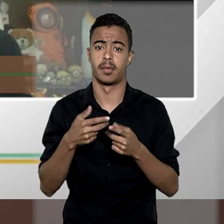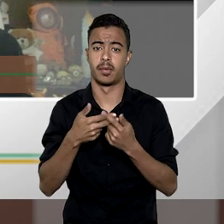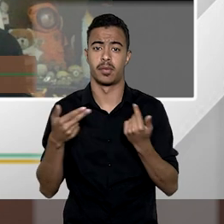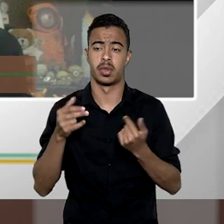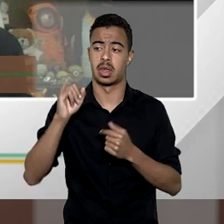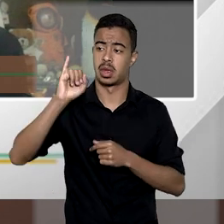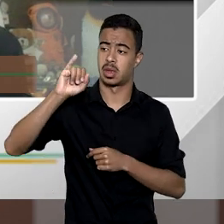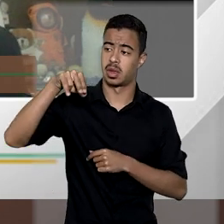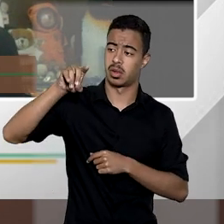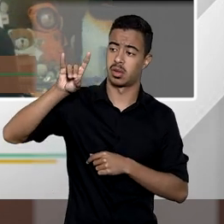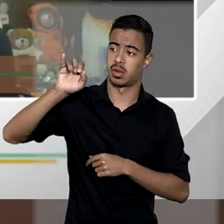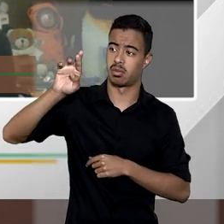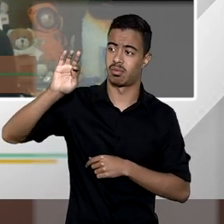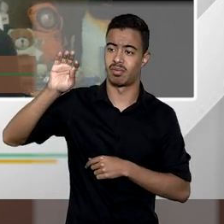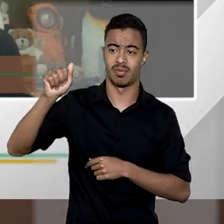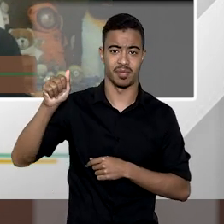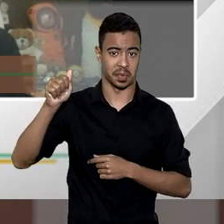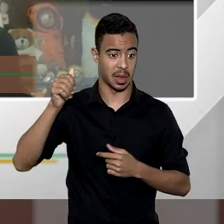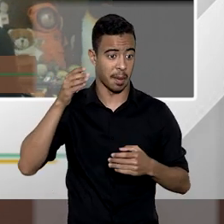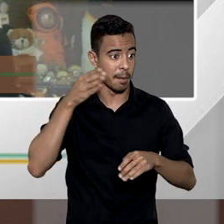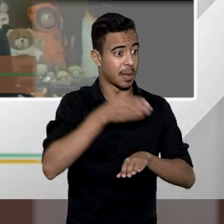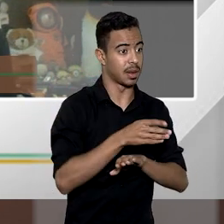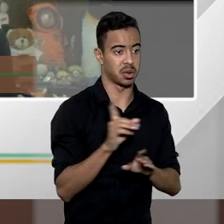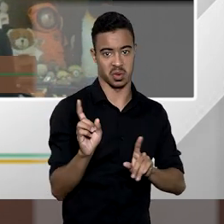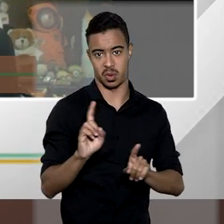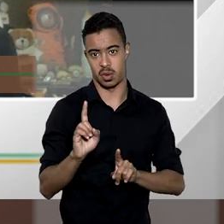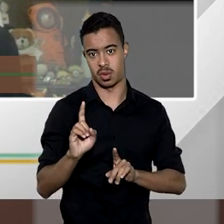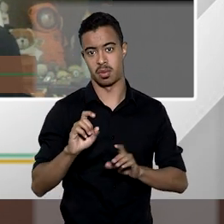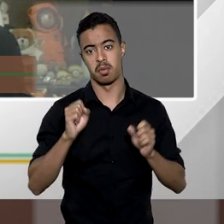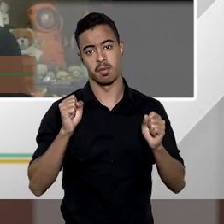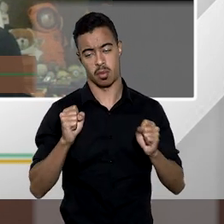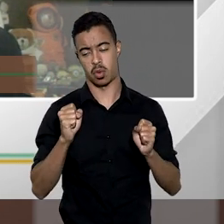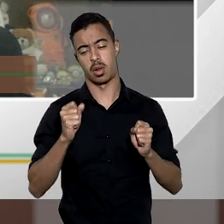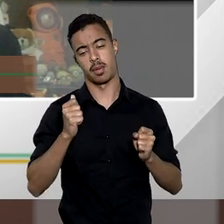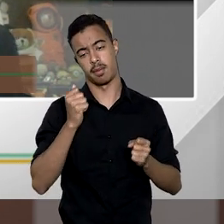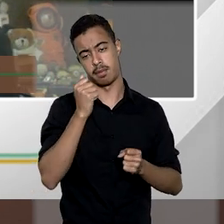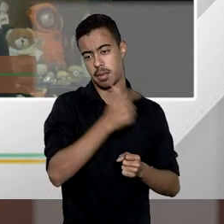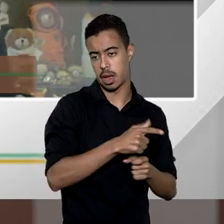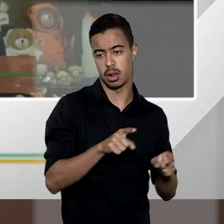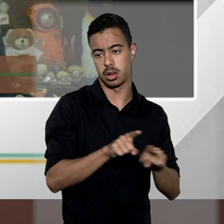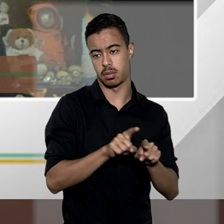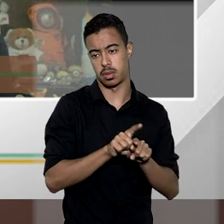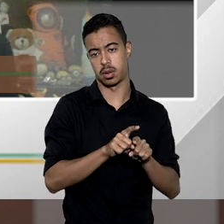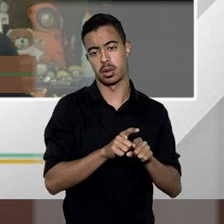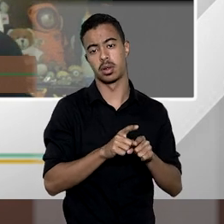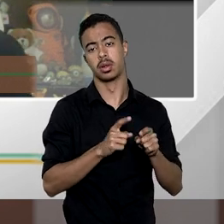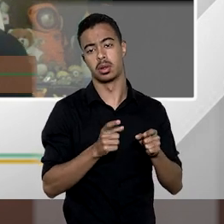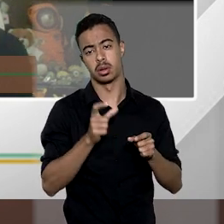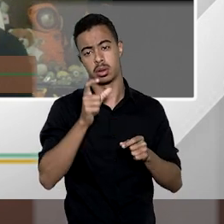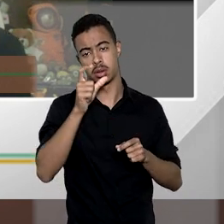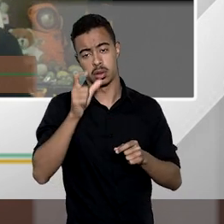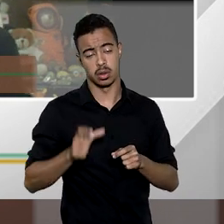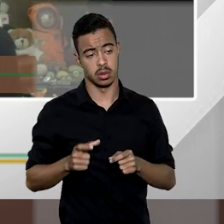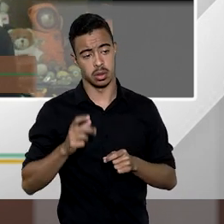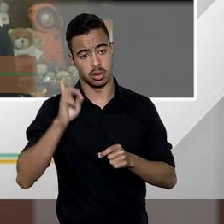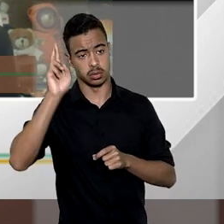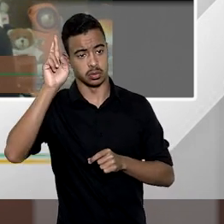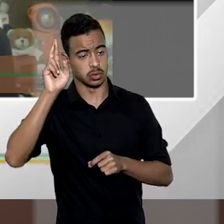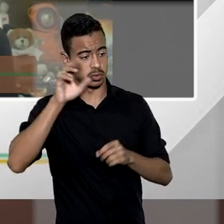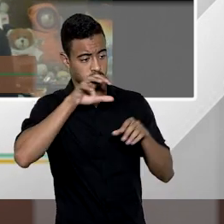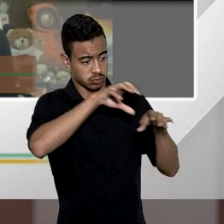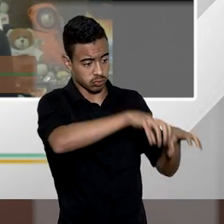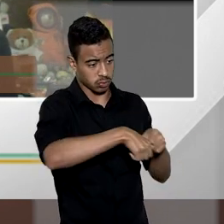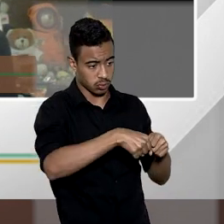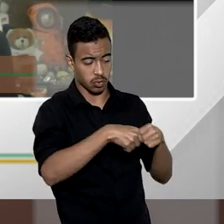desapropriação indireta em regra ele poderá ser pago também pelo autor da ação de desapropriação